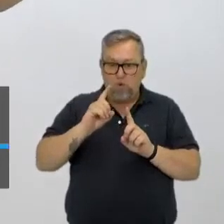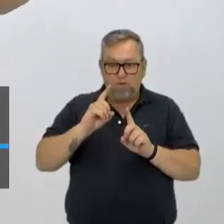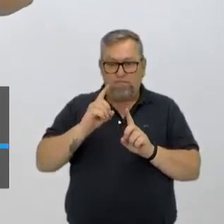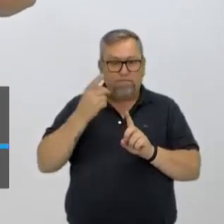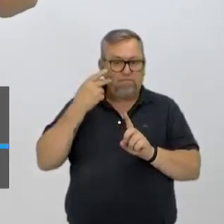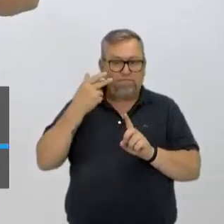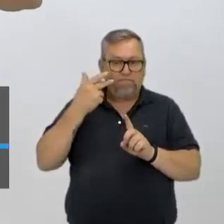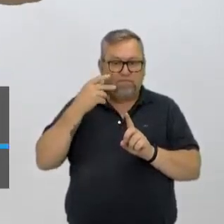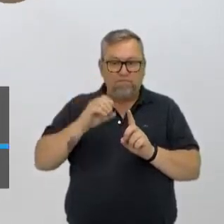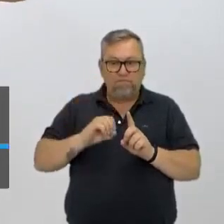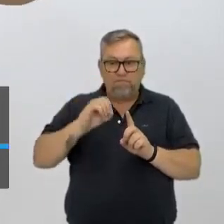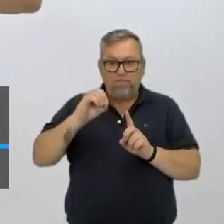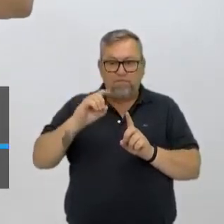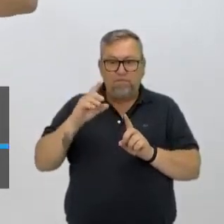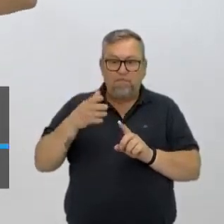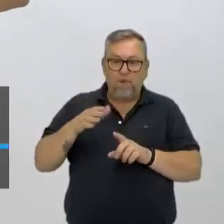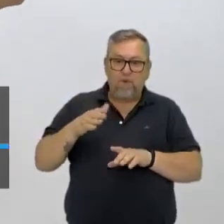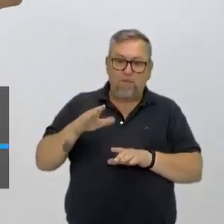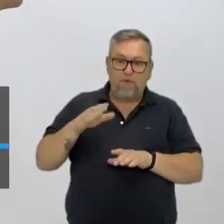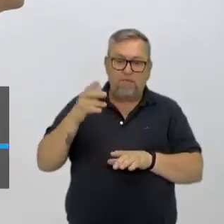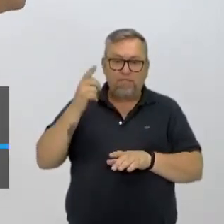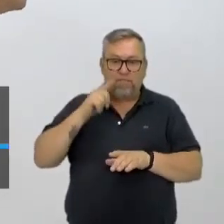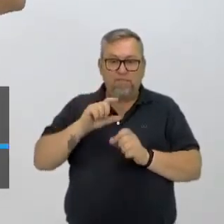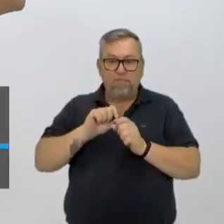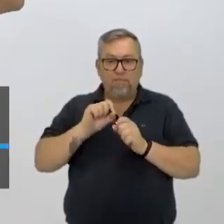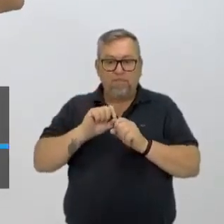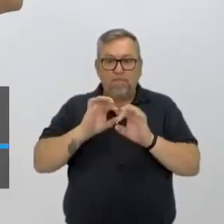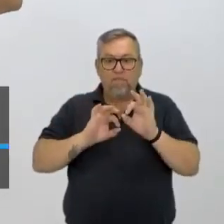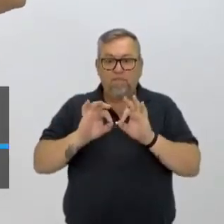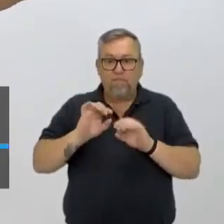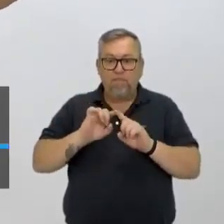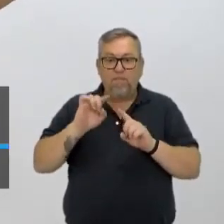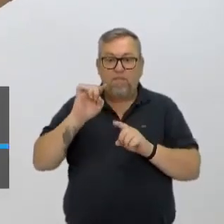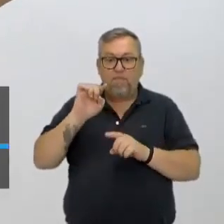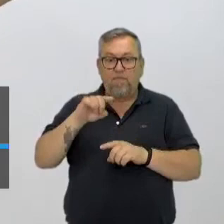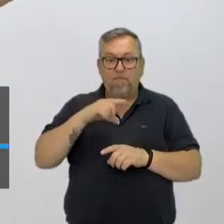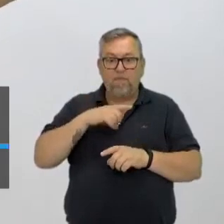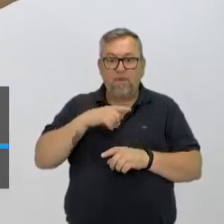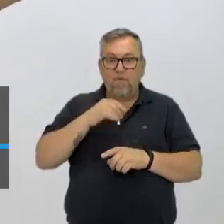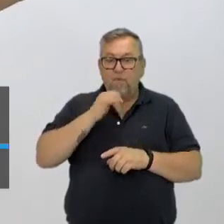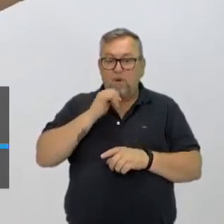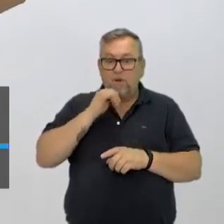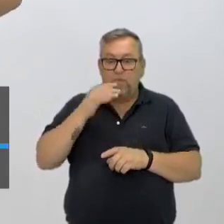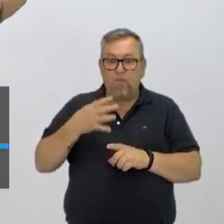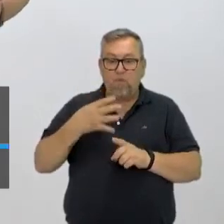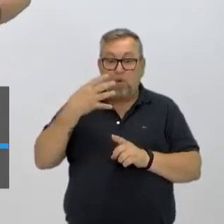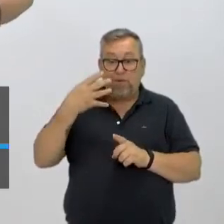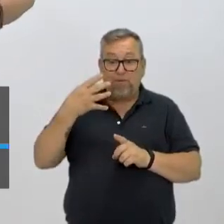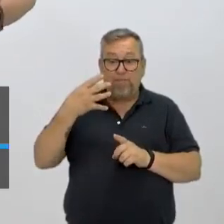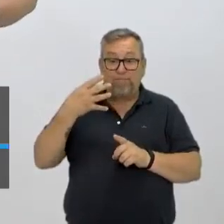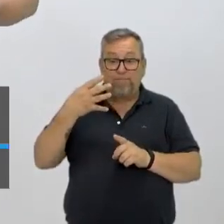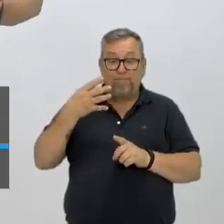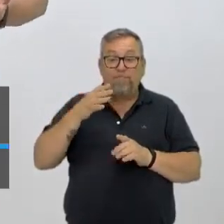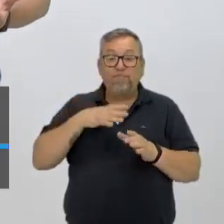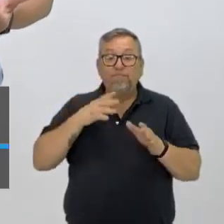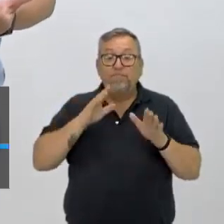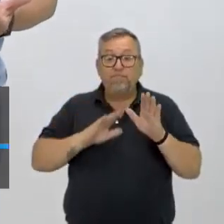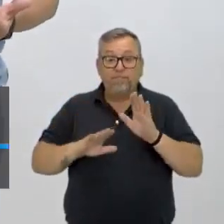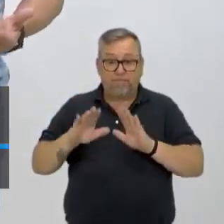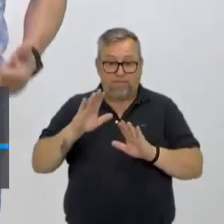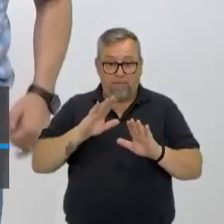aumento de temperatura, que dá ainda para a gente fazer uma remediação, e você ter, por exemplo, 4. E se a gente não tomar cuidado,